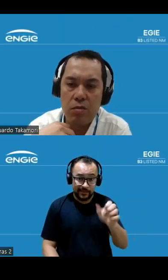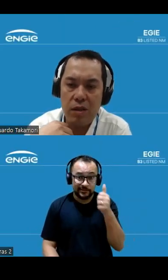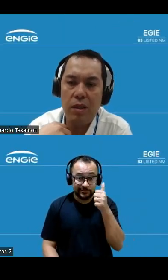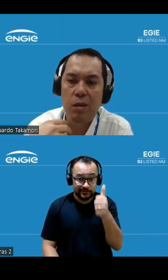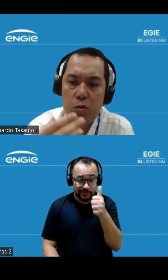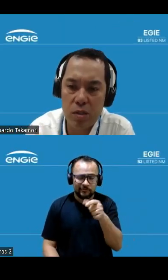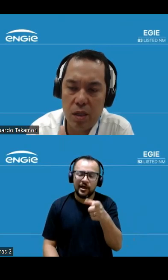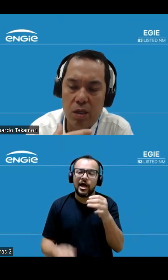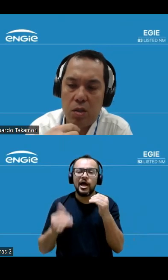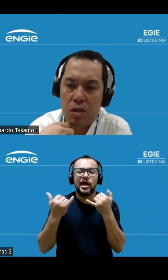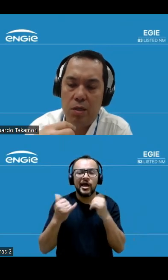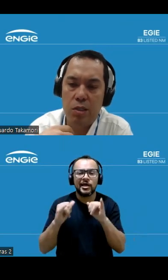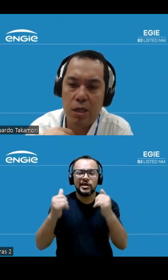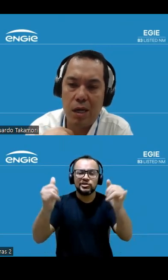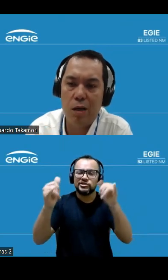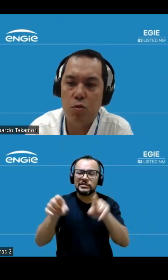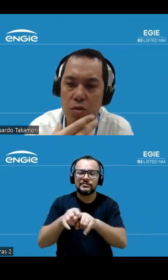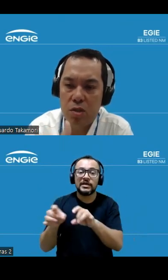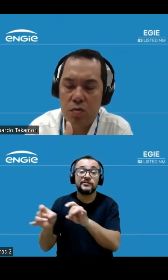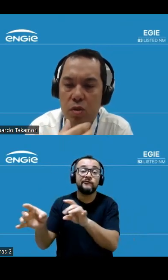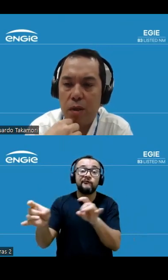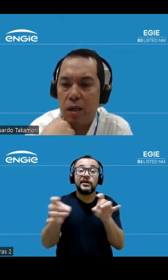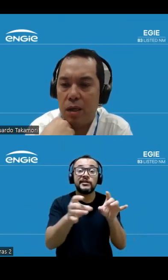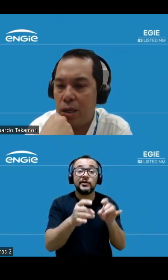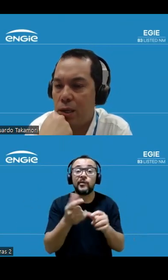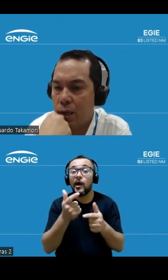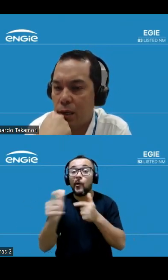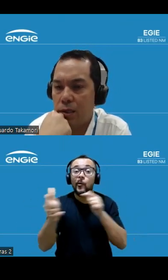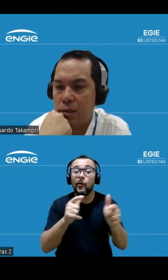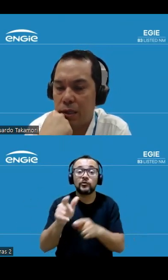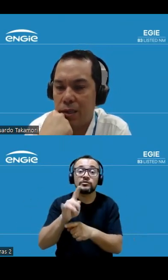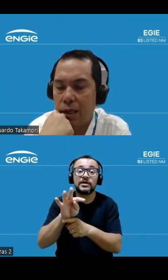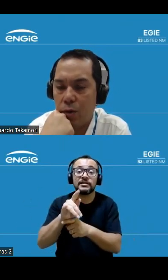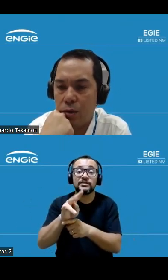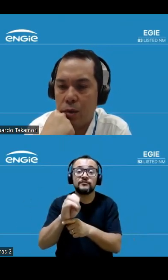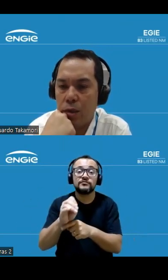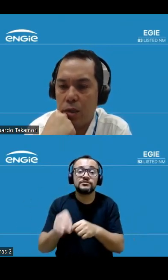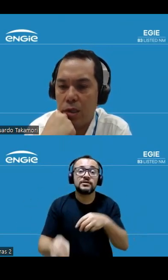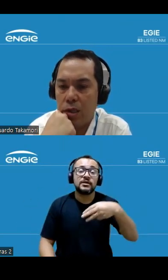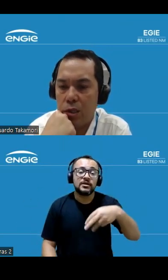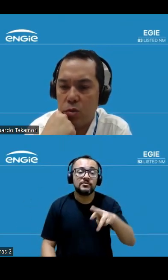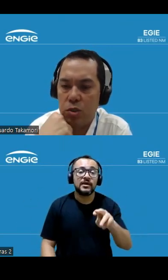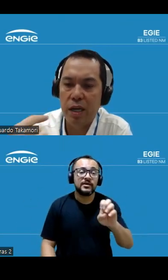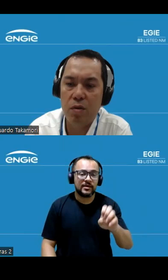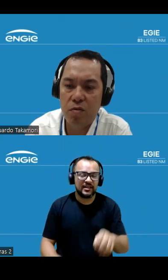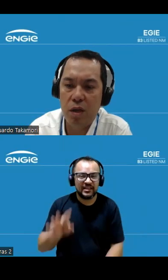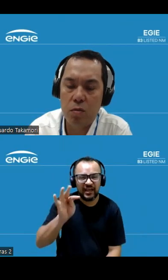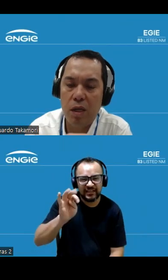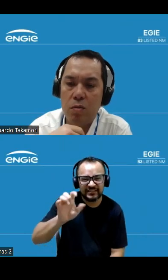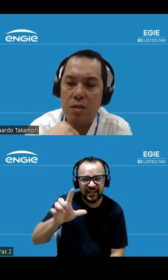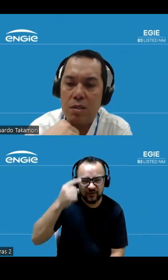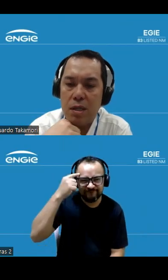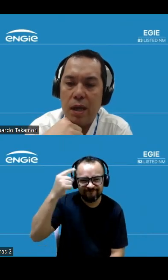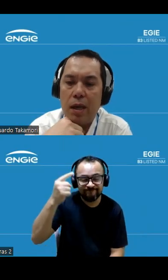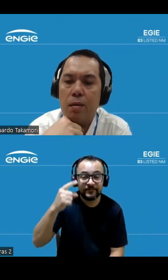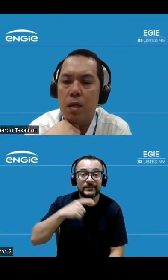e vendemos o excedente da nossa energia aos outros ativos do MRE a TEL e isso gera um efeito